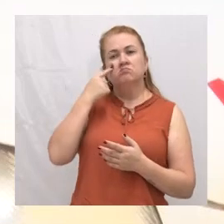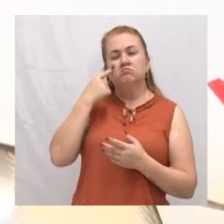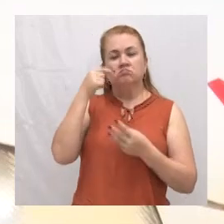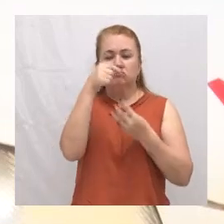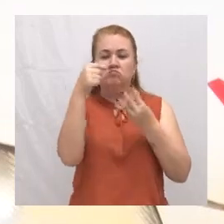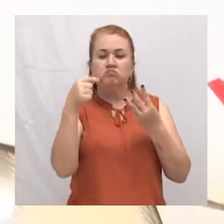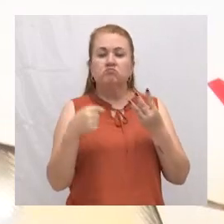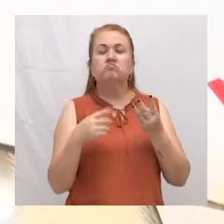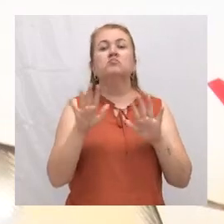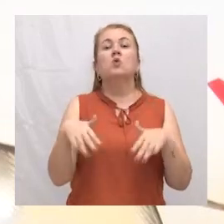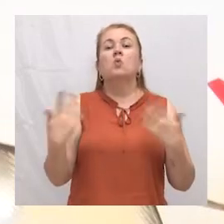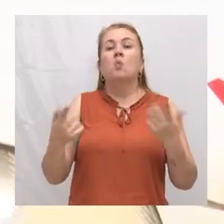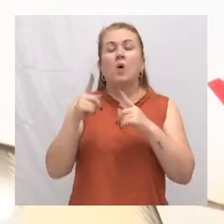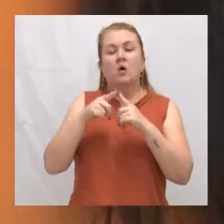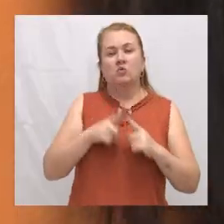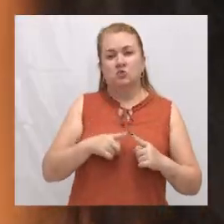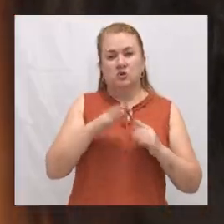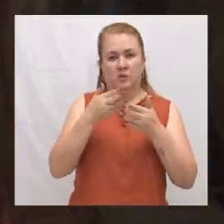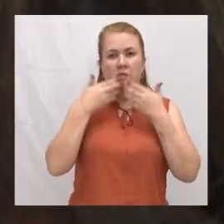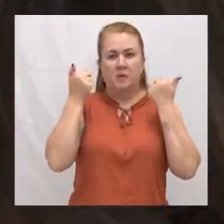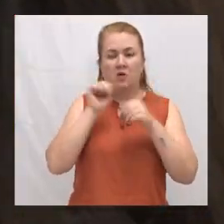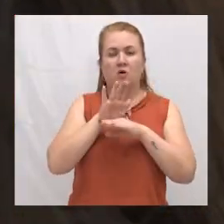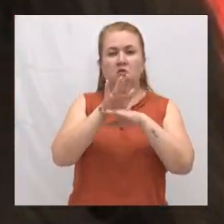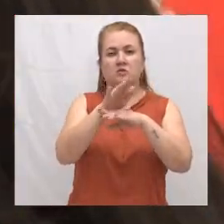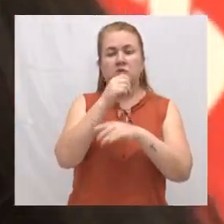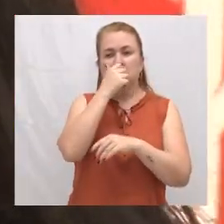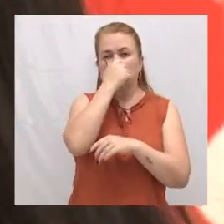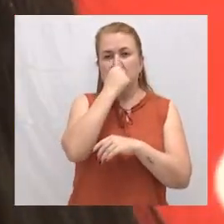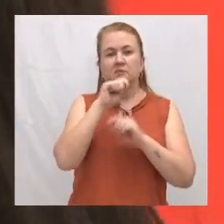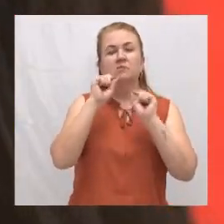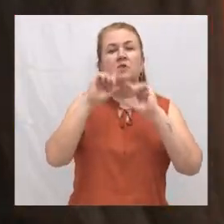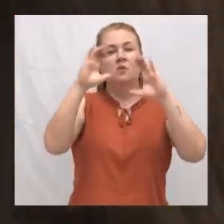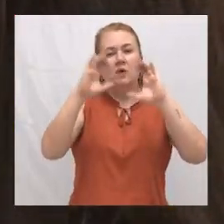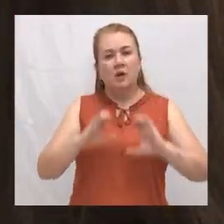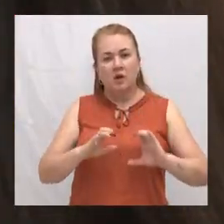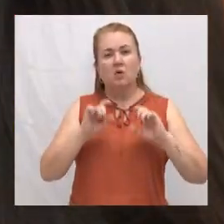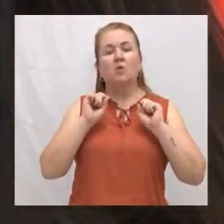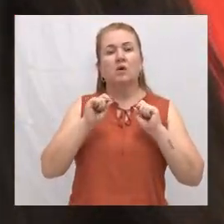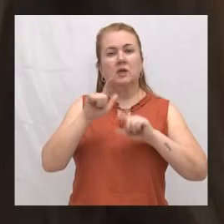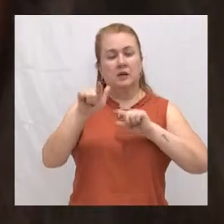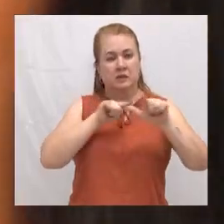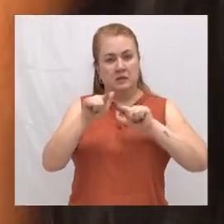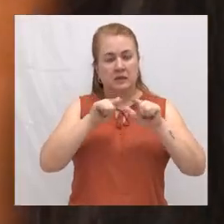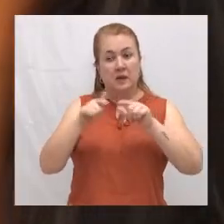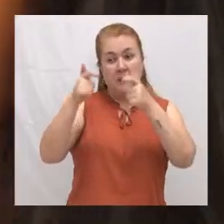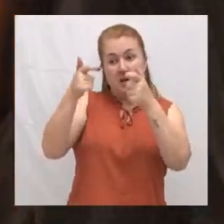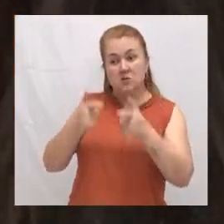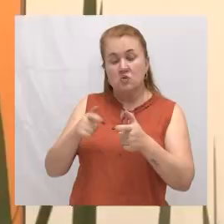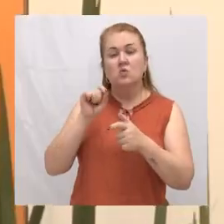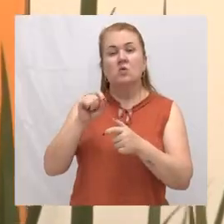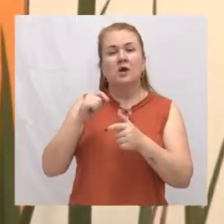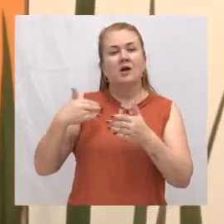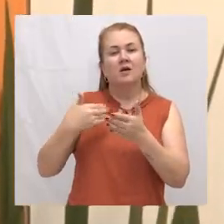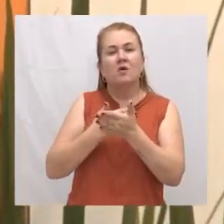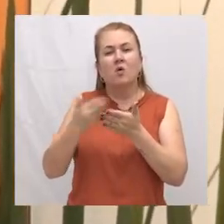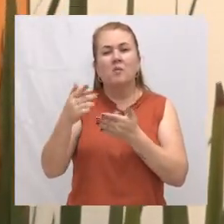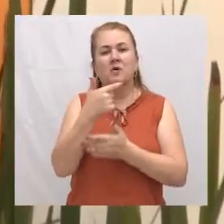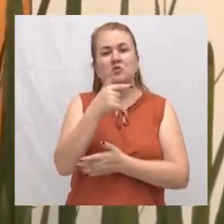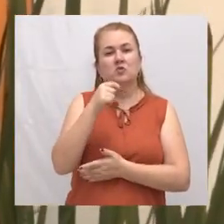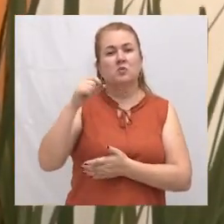e ajudar a população da melhor maneira. A coordenadora do Complexo Regulador, que trabalha no local desde 2009,